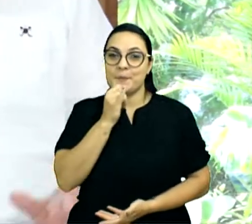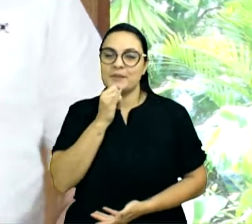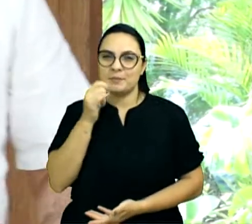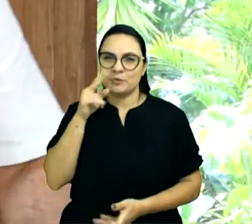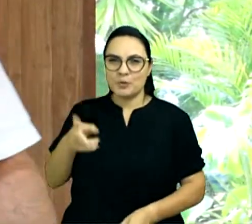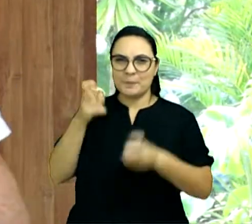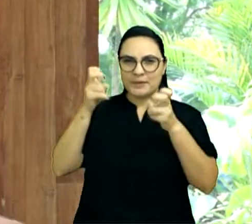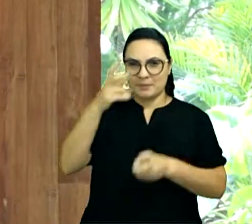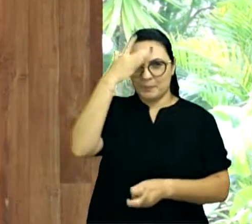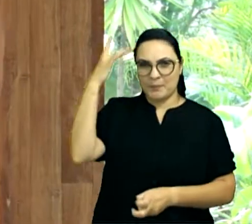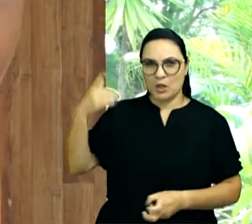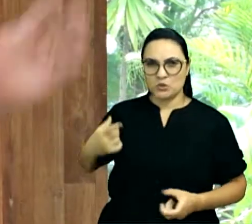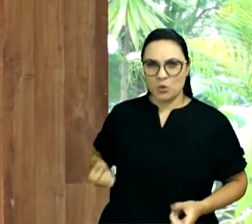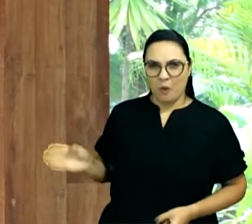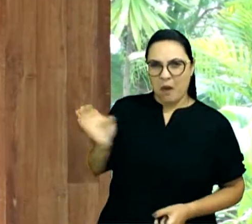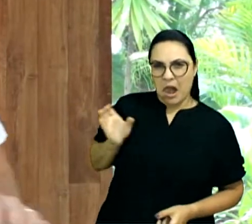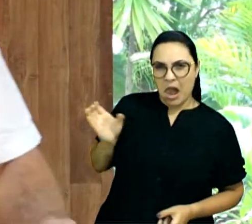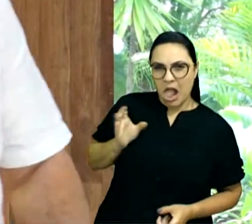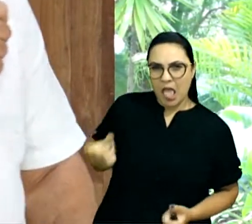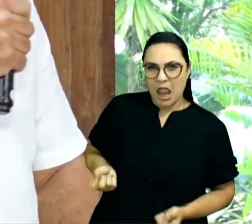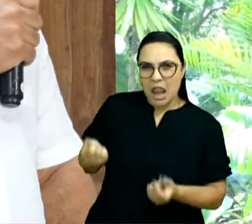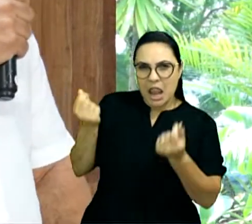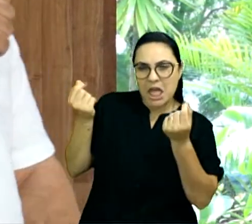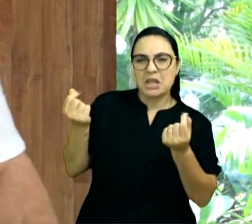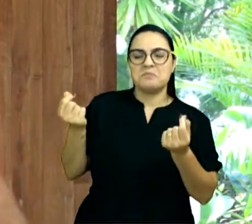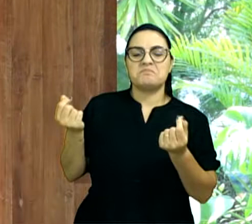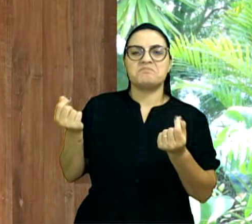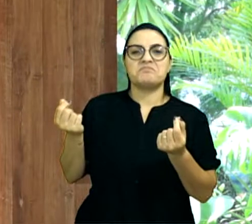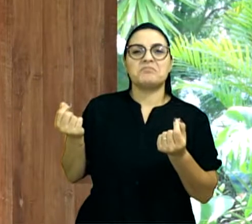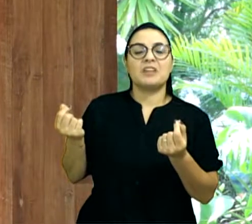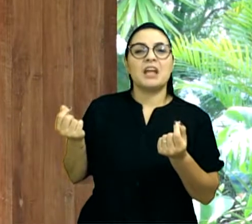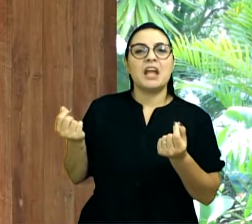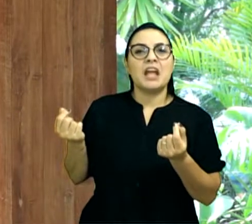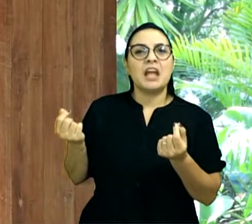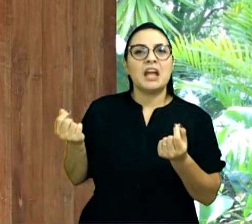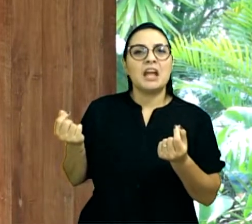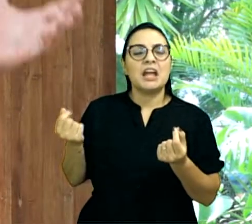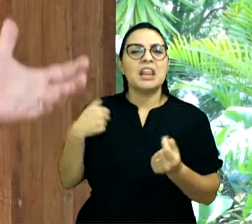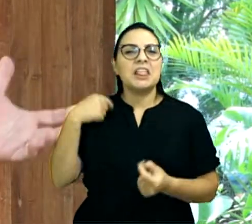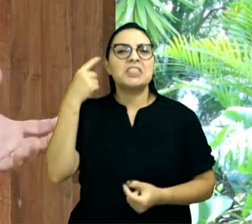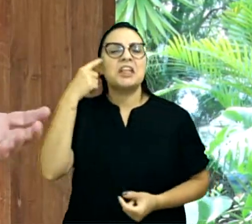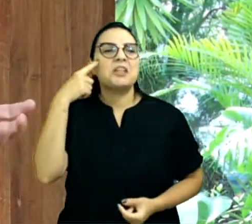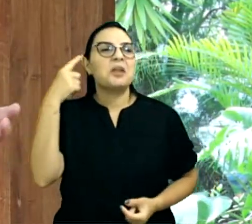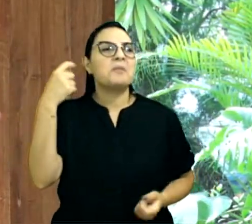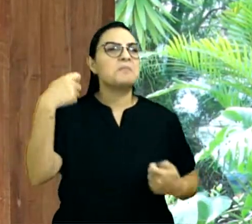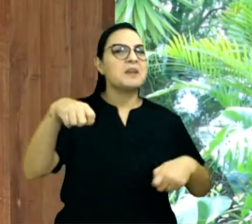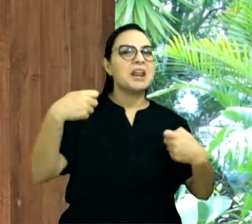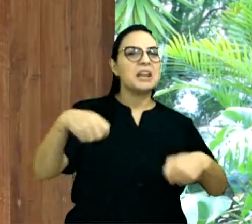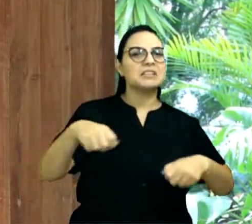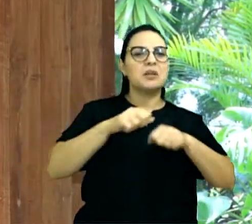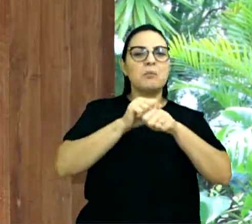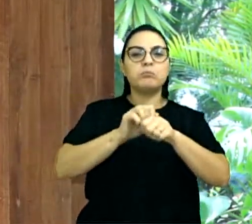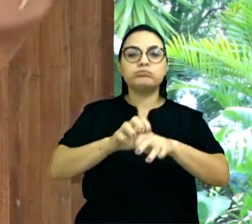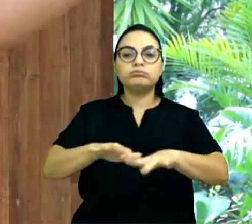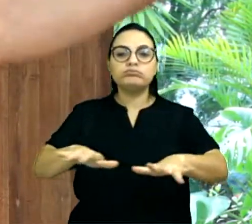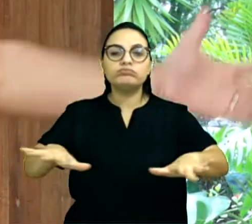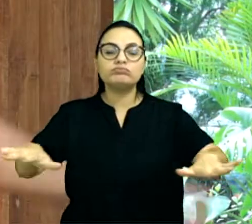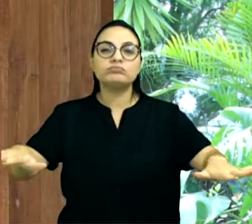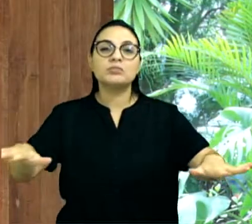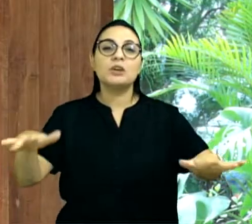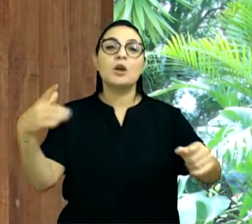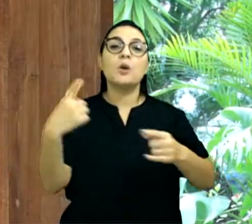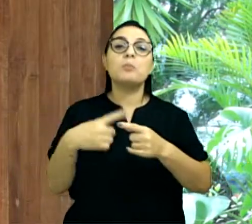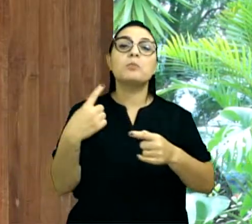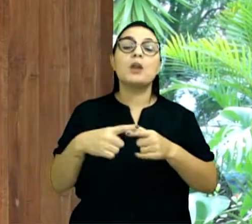eles chegaram à conclusão, os ricos, os milionários, que eles precisam distribuir as suas fortunas de alguma forma para